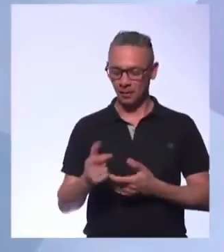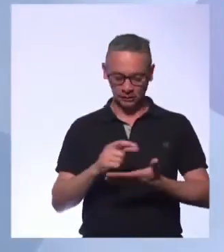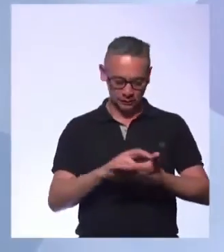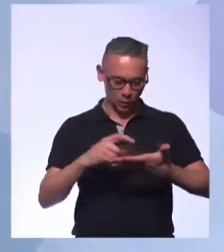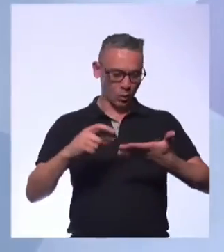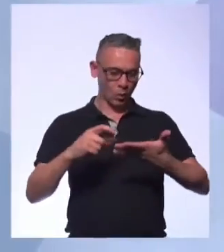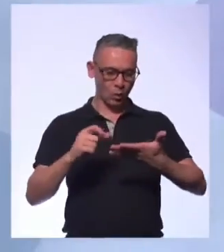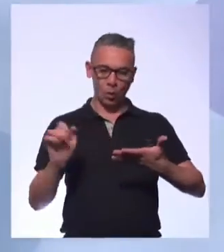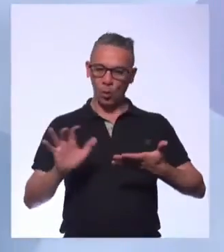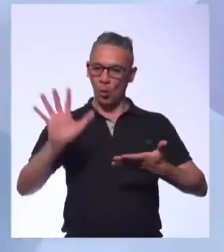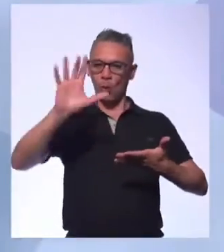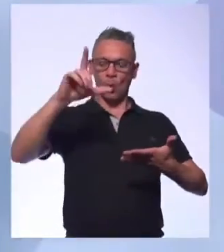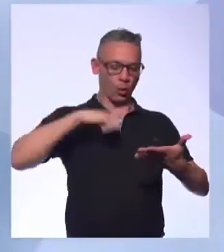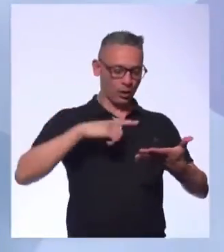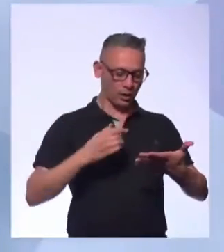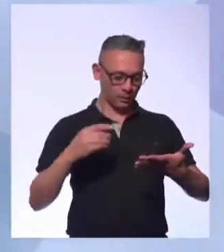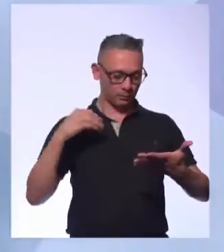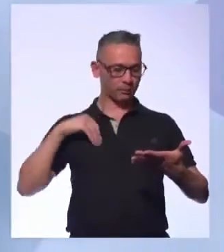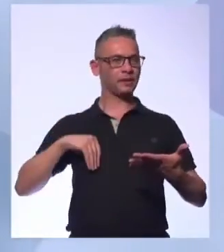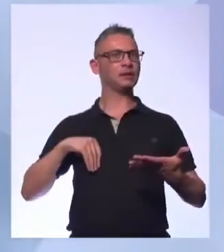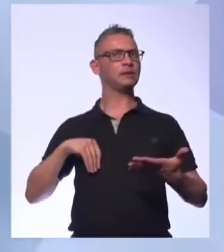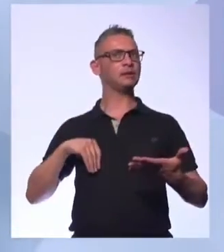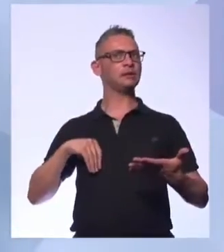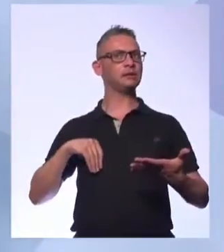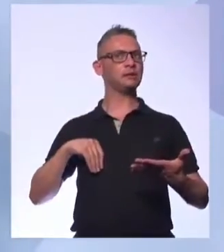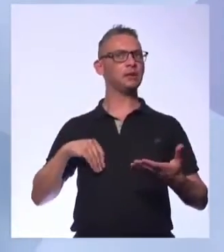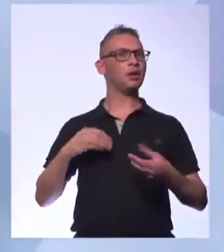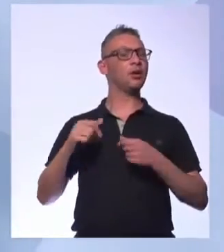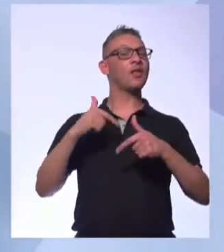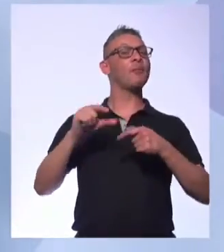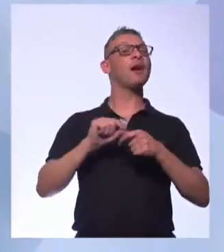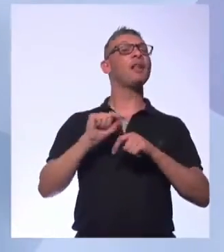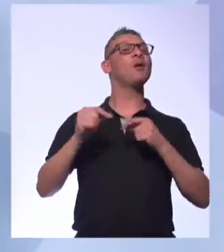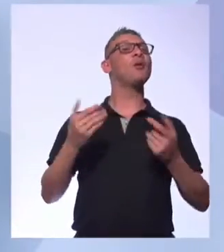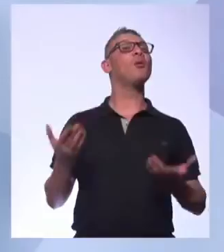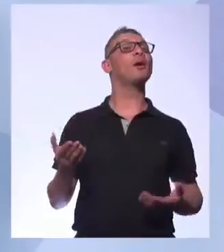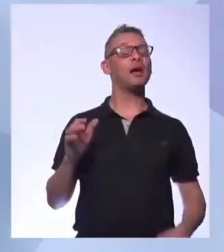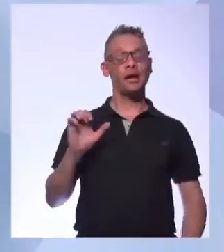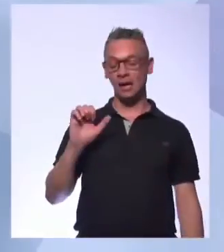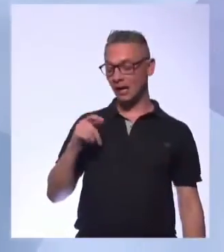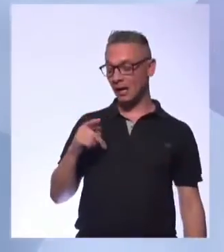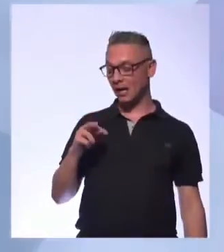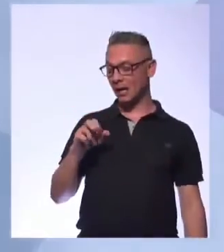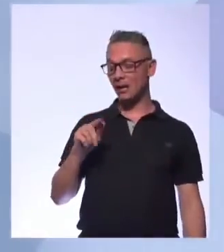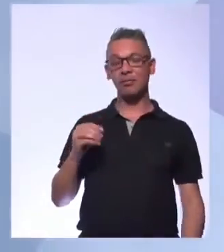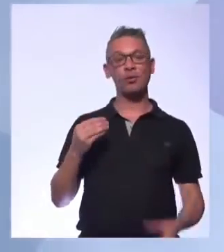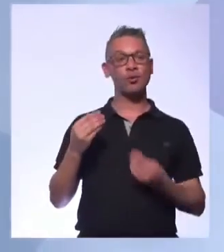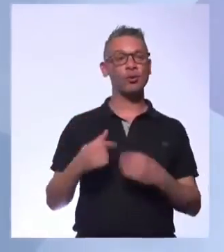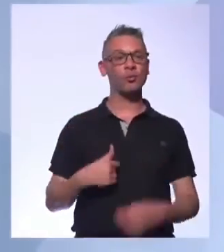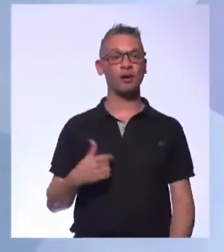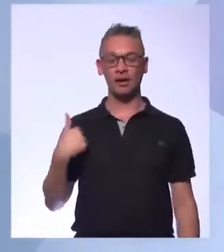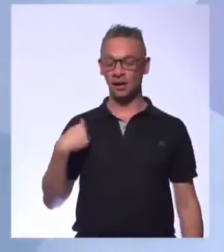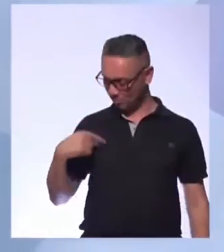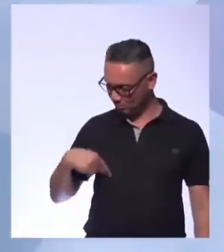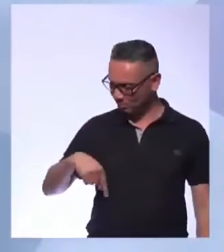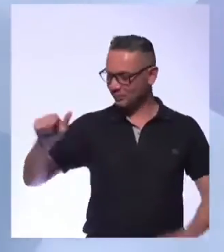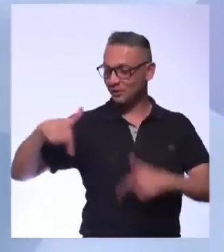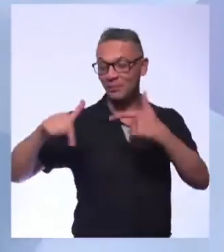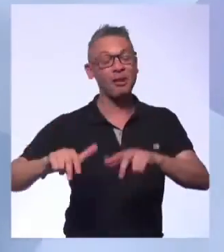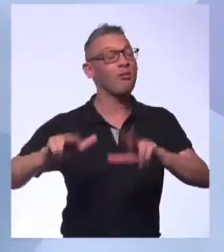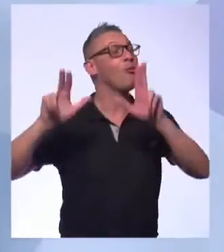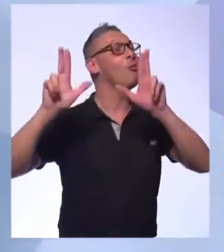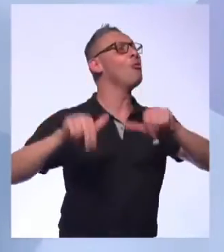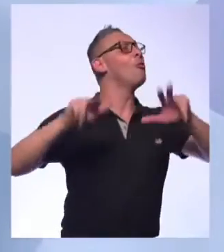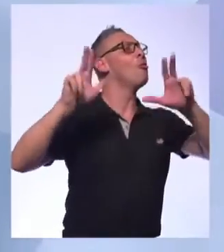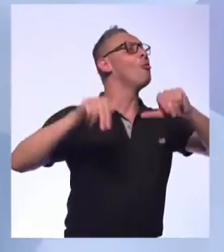o que que você faz com o seu emprego? O que que você faz? Eu já falei, né? Emprego. Pra muita gente é emprego. Eu nunca mais passo na porta daquela empresa.